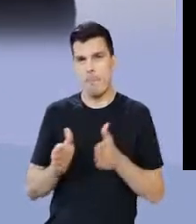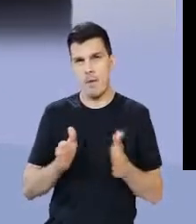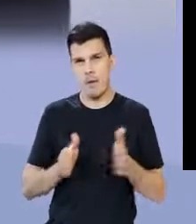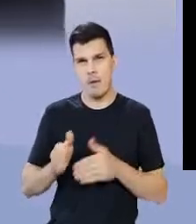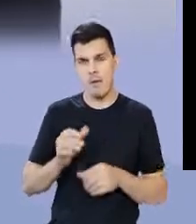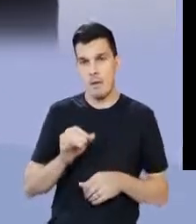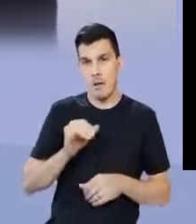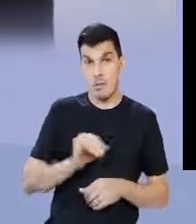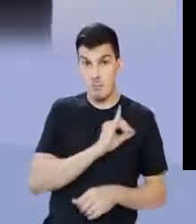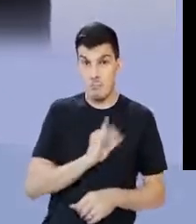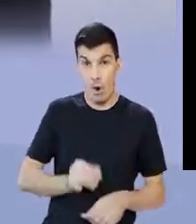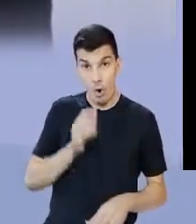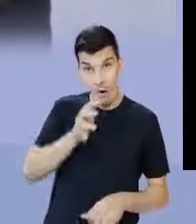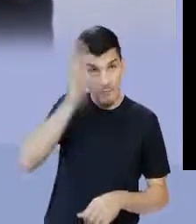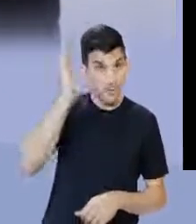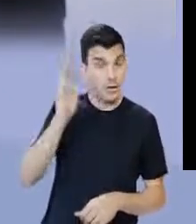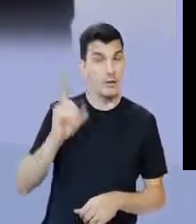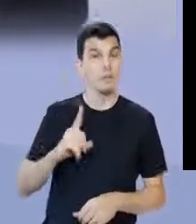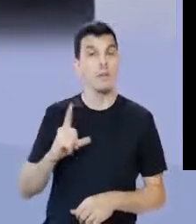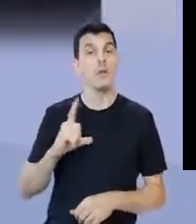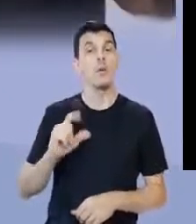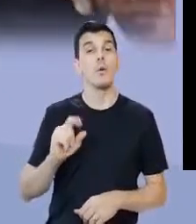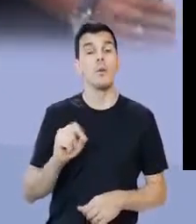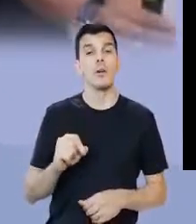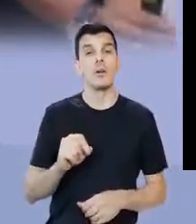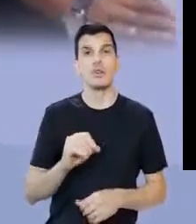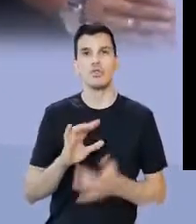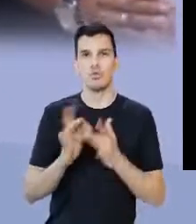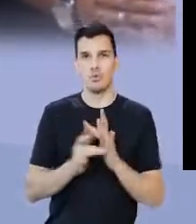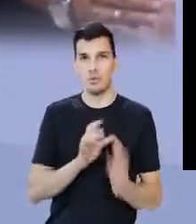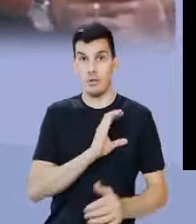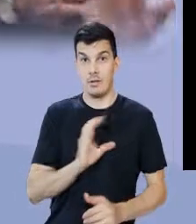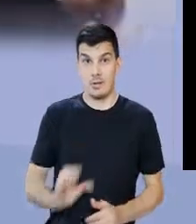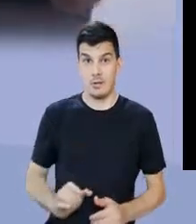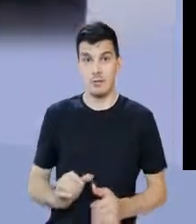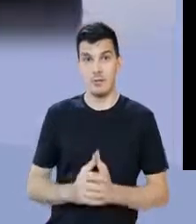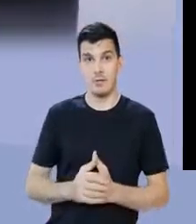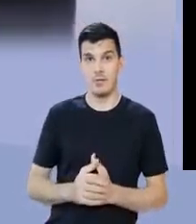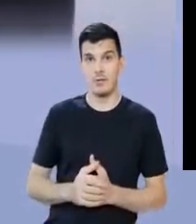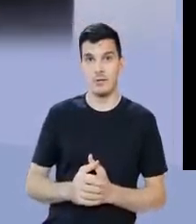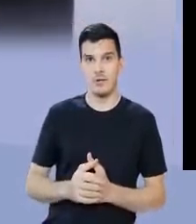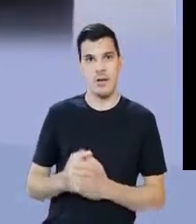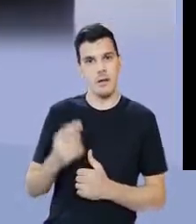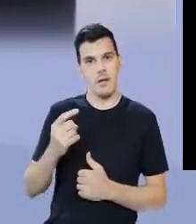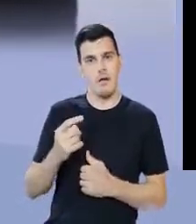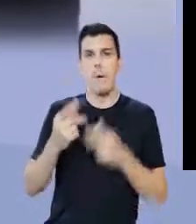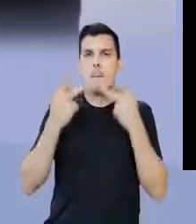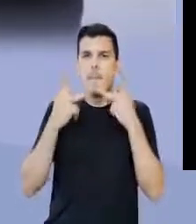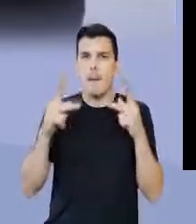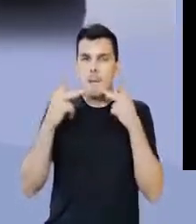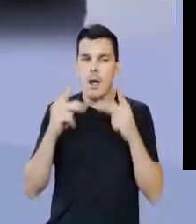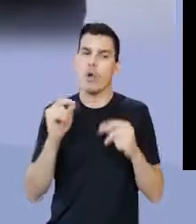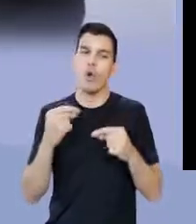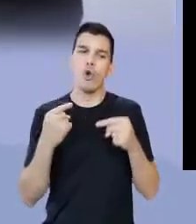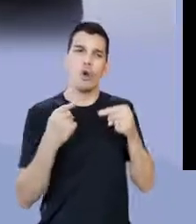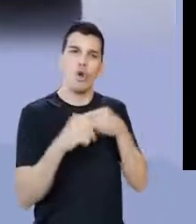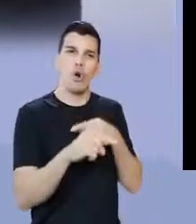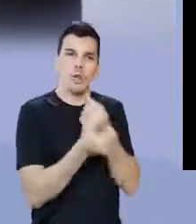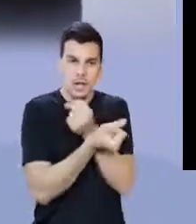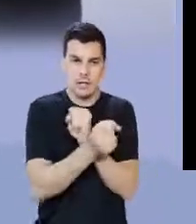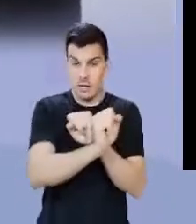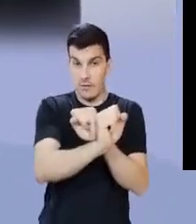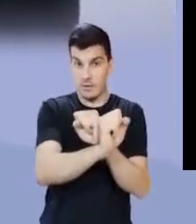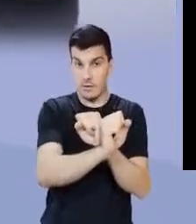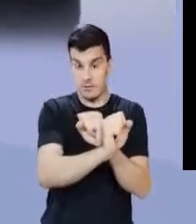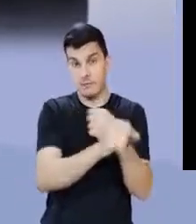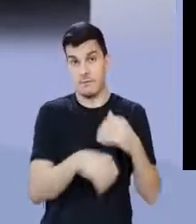num certo período do Império Romano nasce a figura de Jesus Cristo e aí a filosofia de Cristo passa a pregar contra a